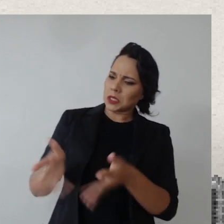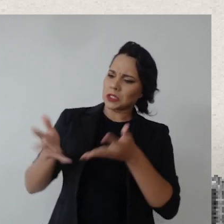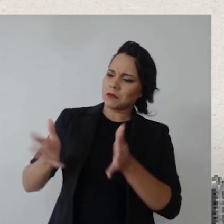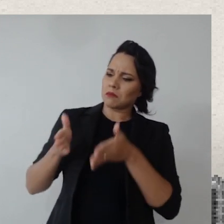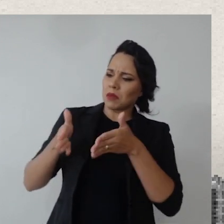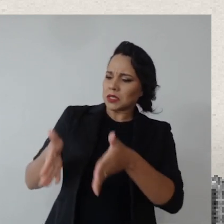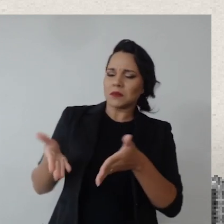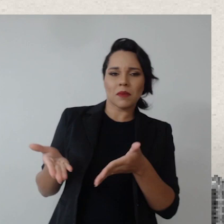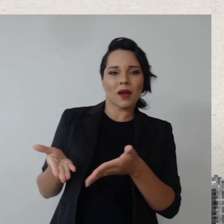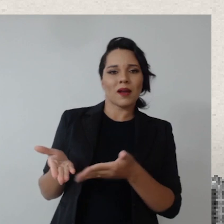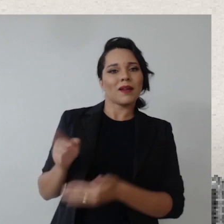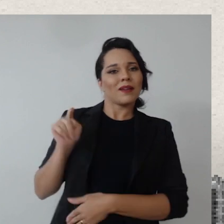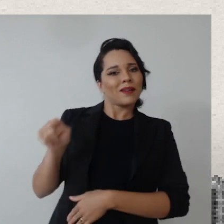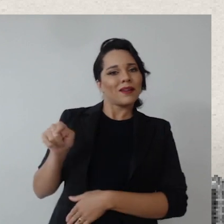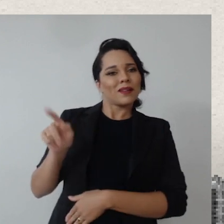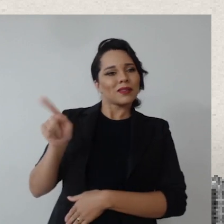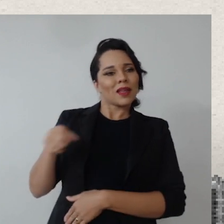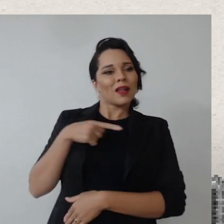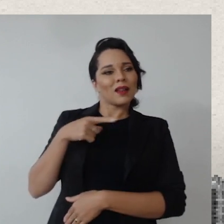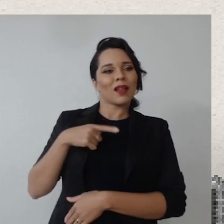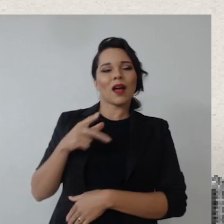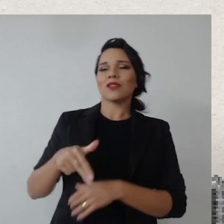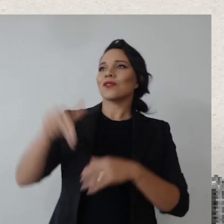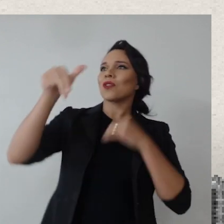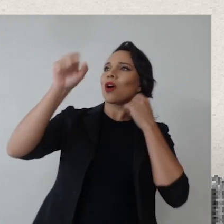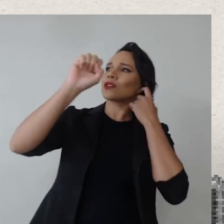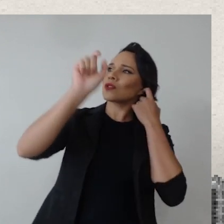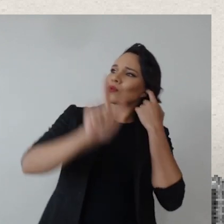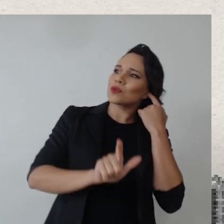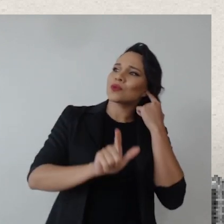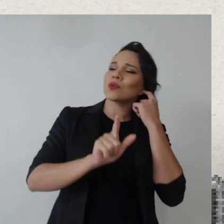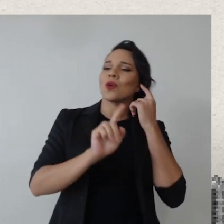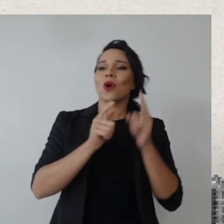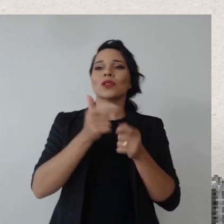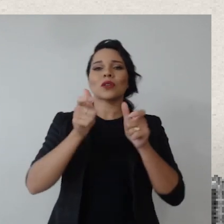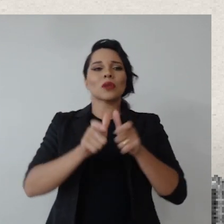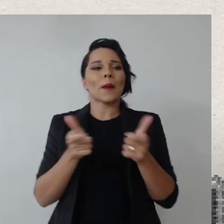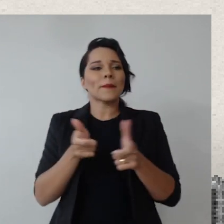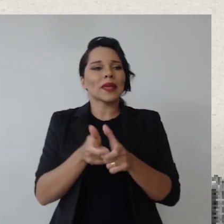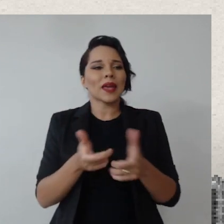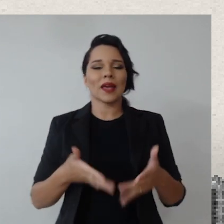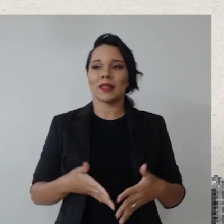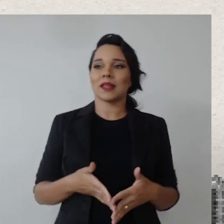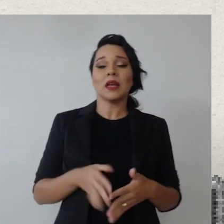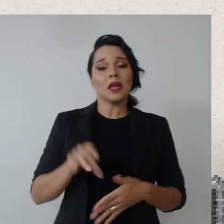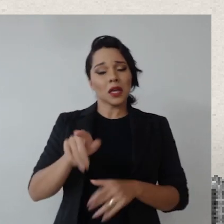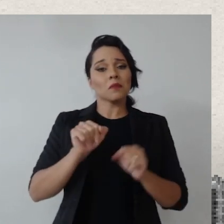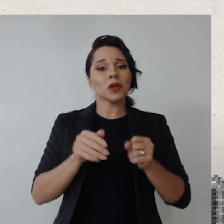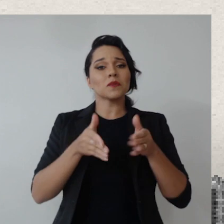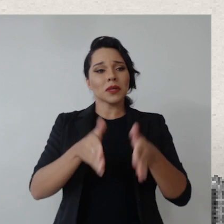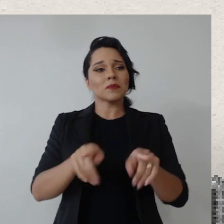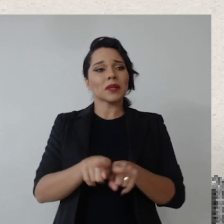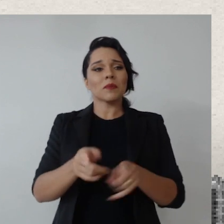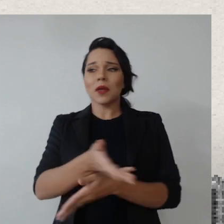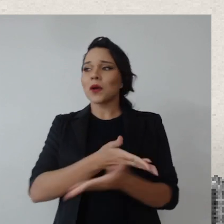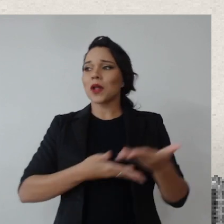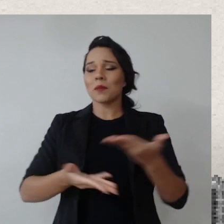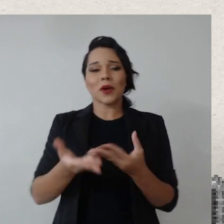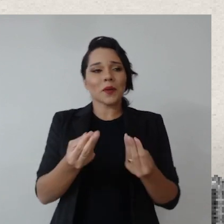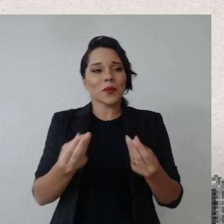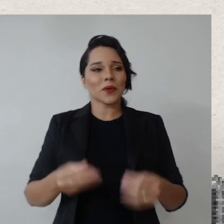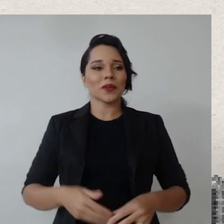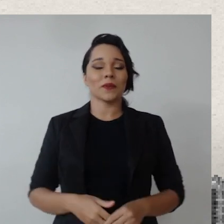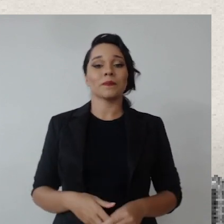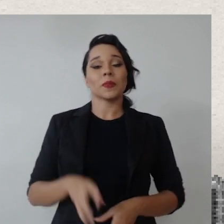motivado em participar de alguma iniciativa que está lá no norte, ou está no sul, ou está numa unidade pequena ali, e que ele pode participar e colaborar